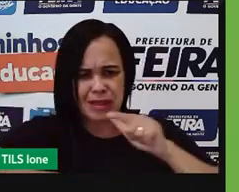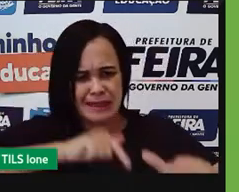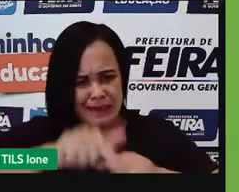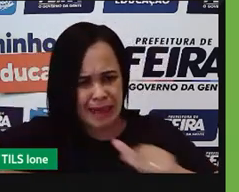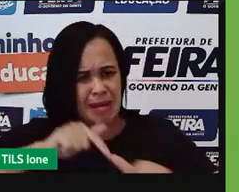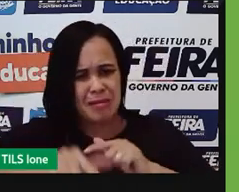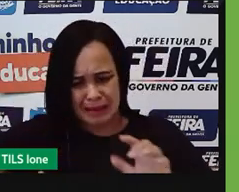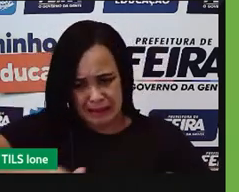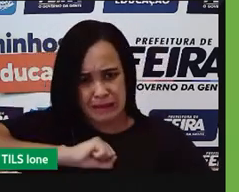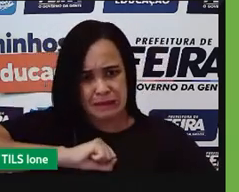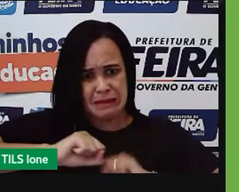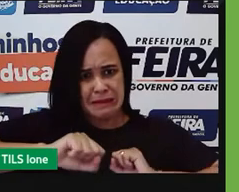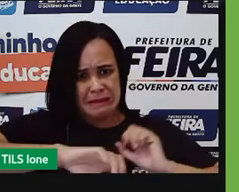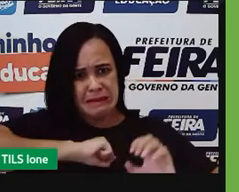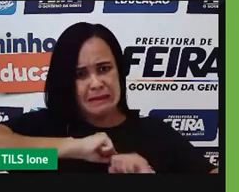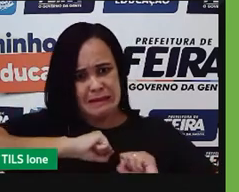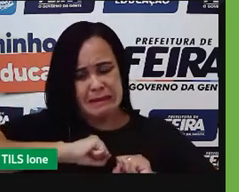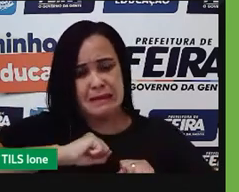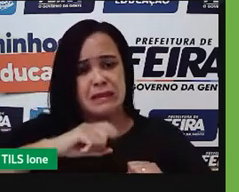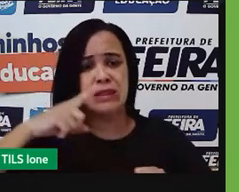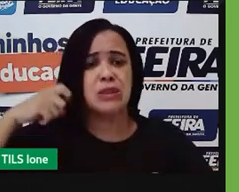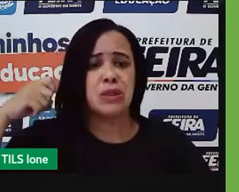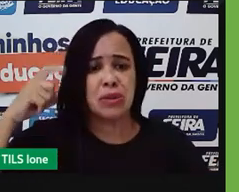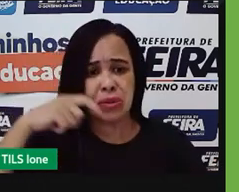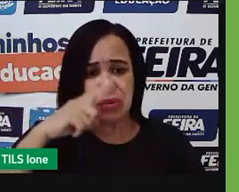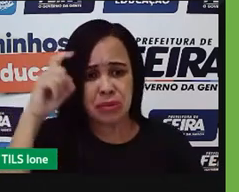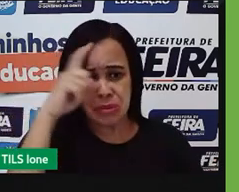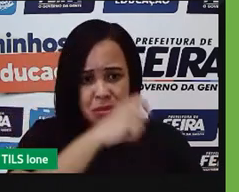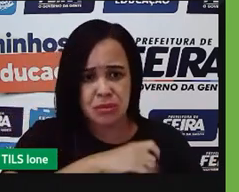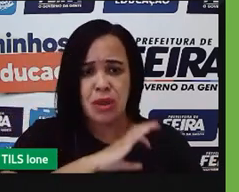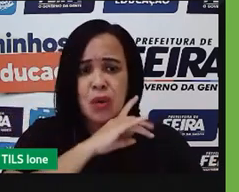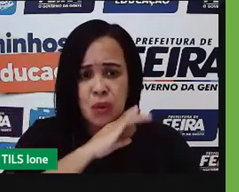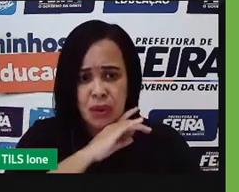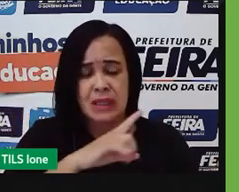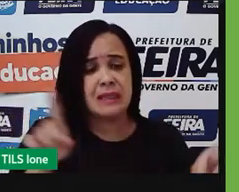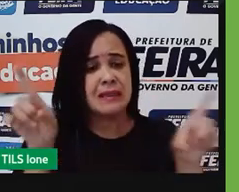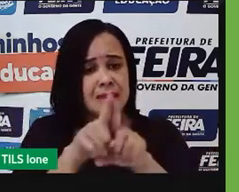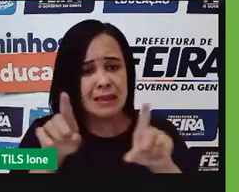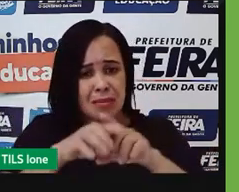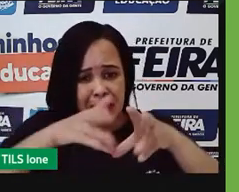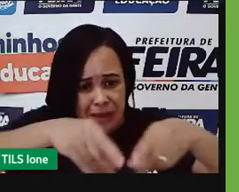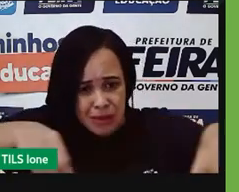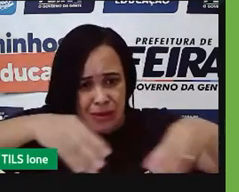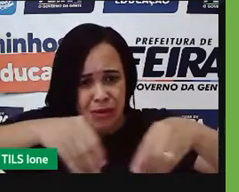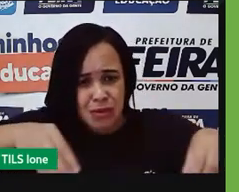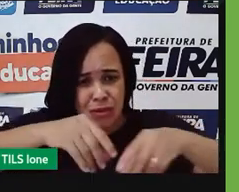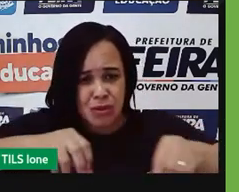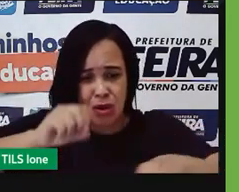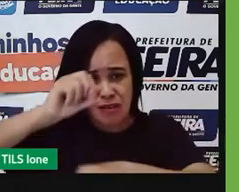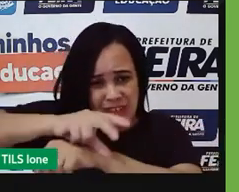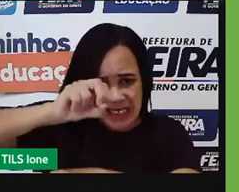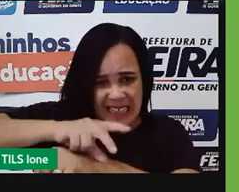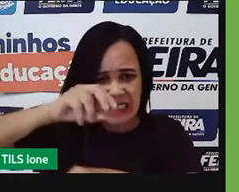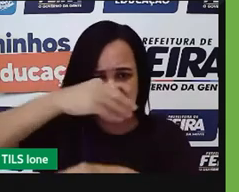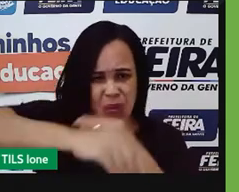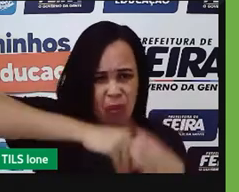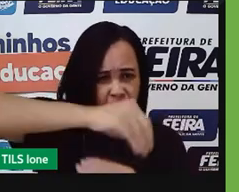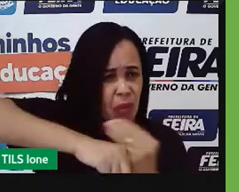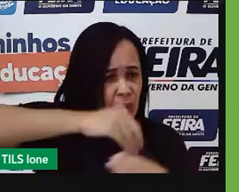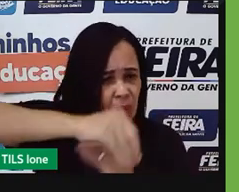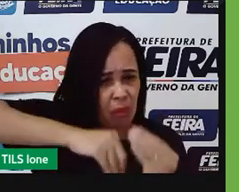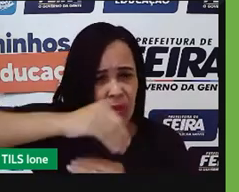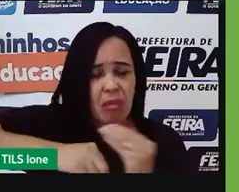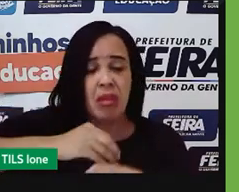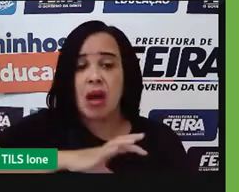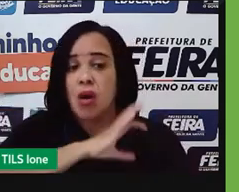contaminam o solo e quando vem a chuva, ainda vai contaminar também os mananciais híbridos, as lagoas, os rios, o que não tiver perto lá